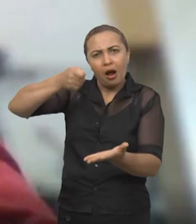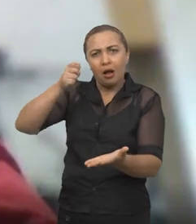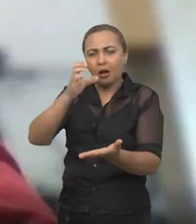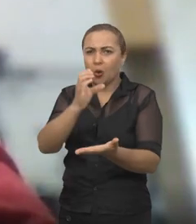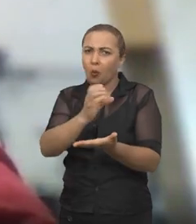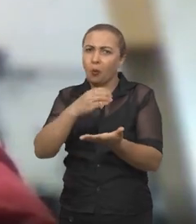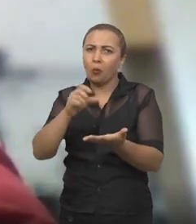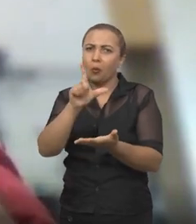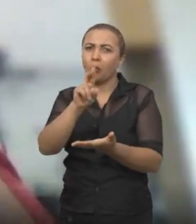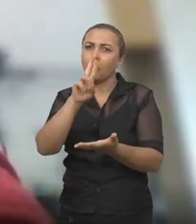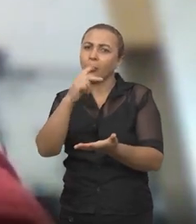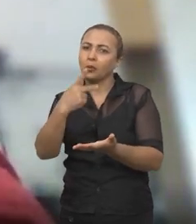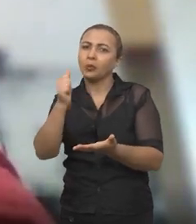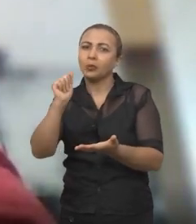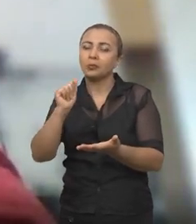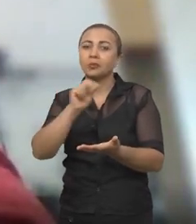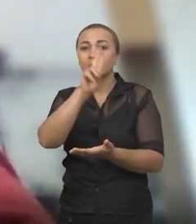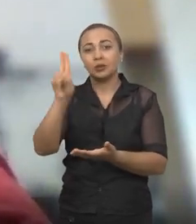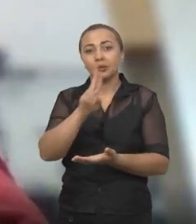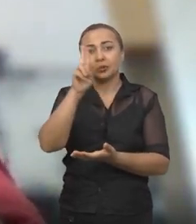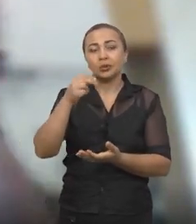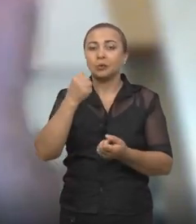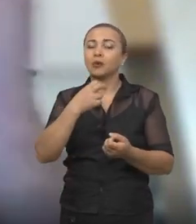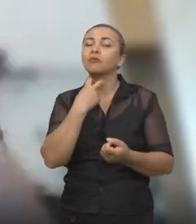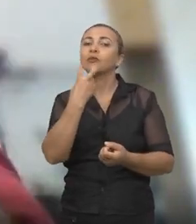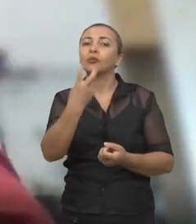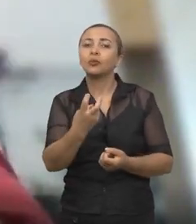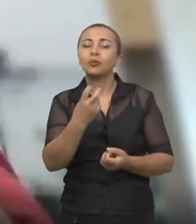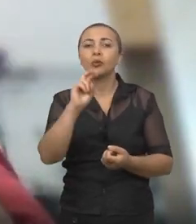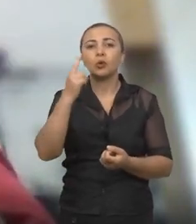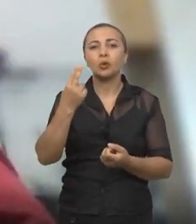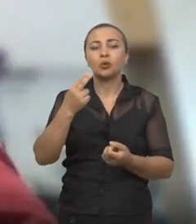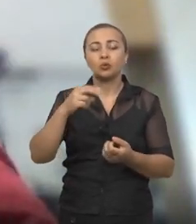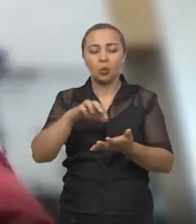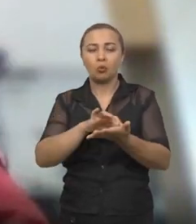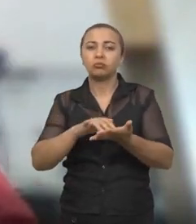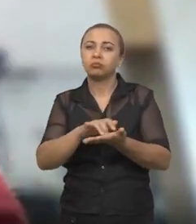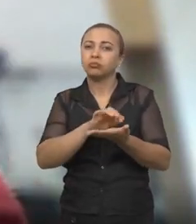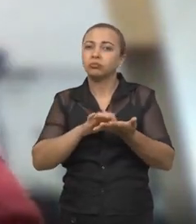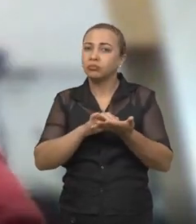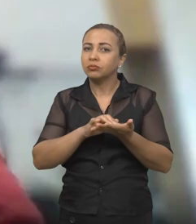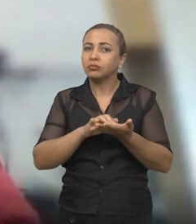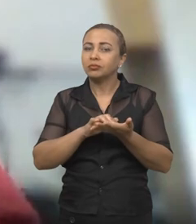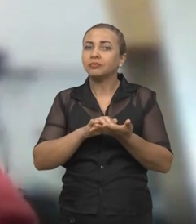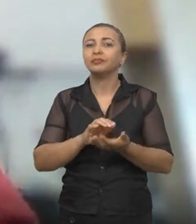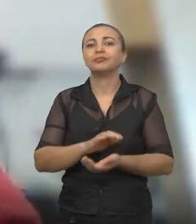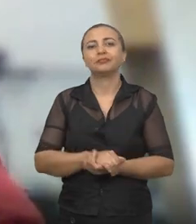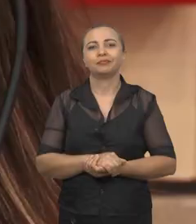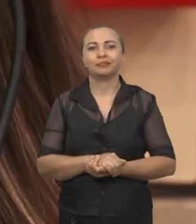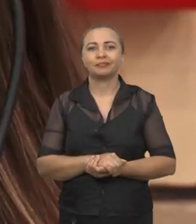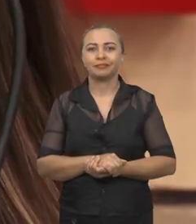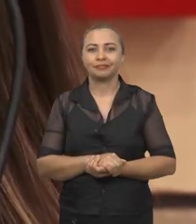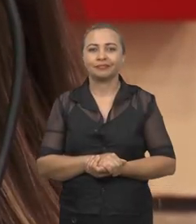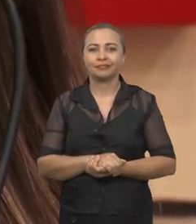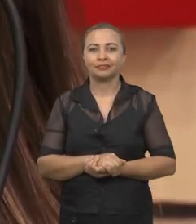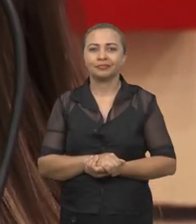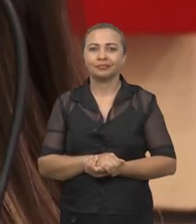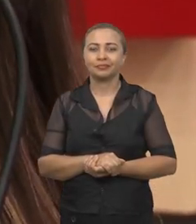acordo com os comandos que o usuário pode dar, sendo por voz ou sendo controlado pelo joystickzinho, pelo controlezinho.